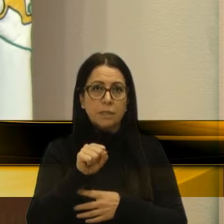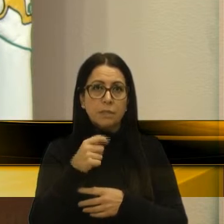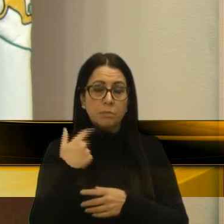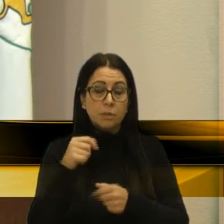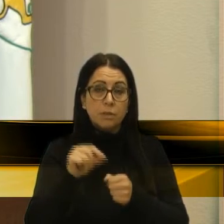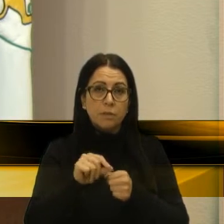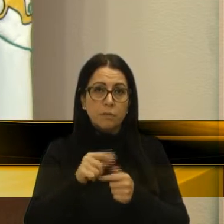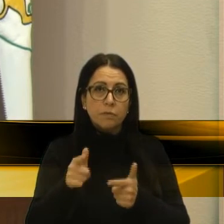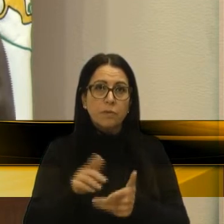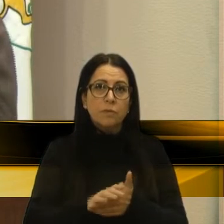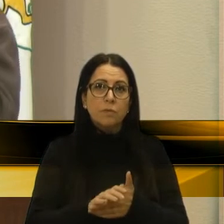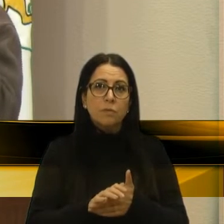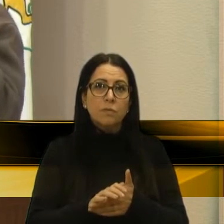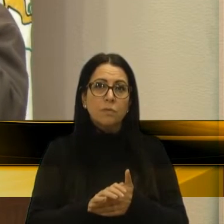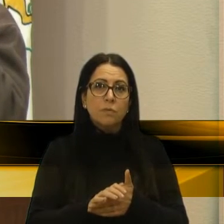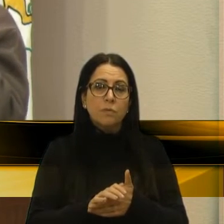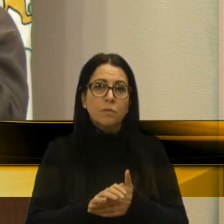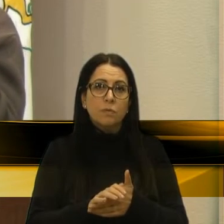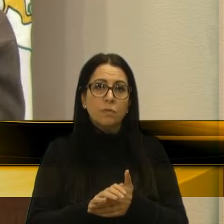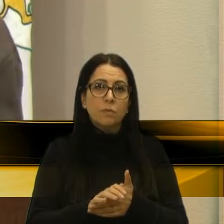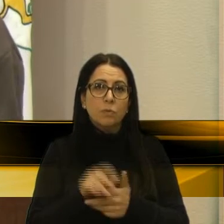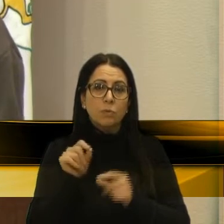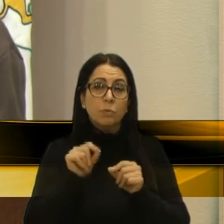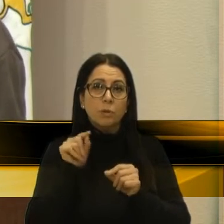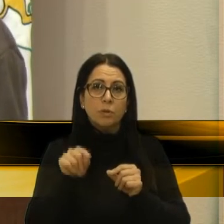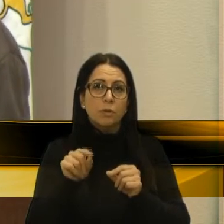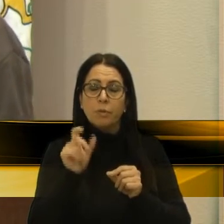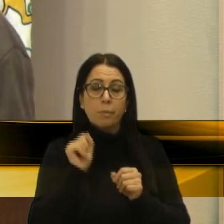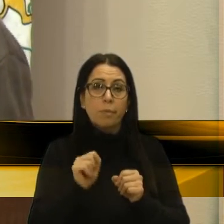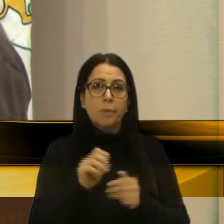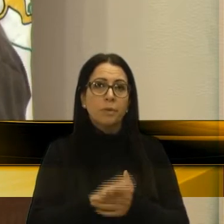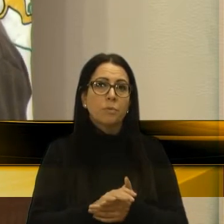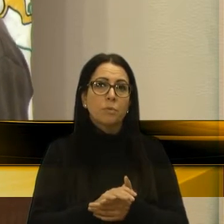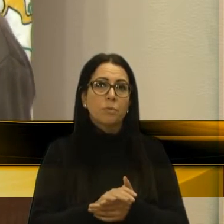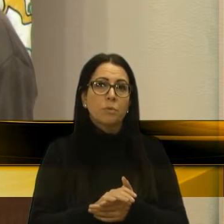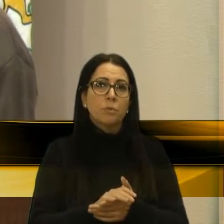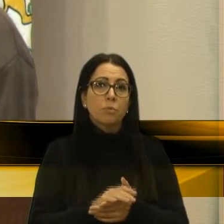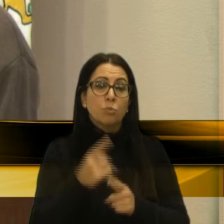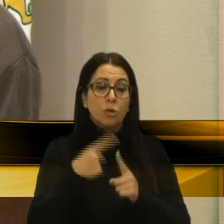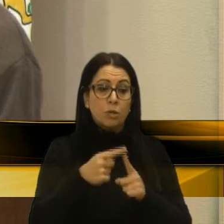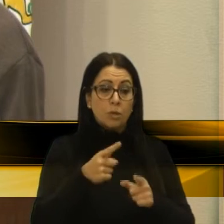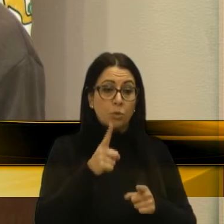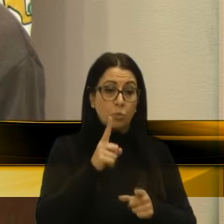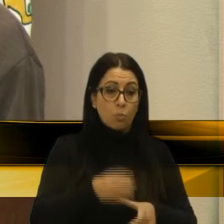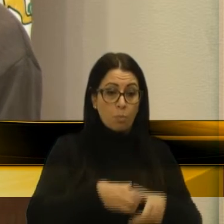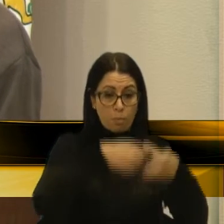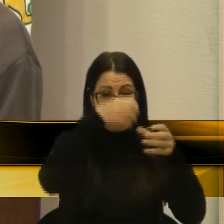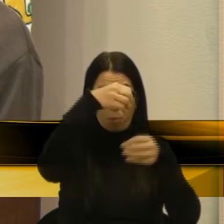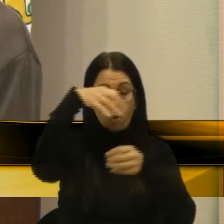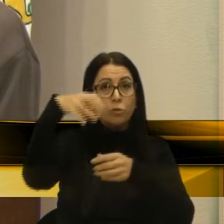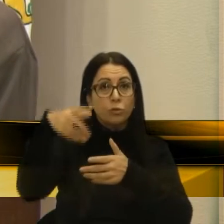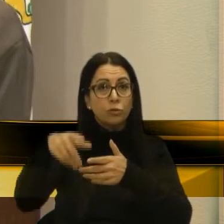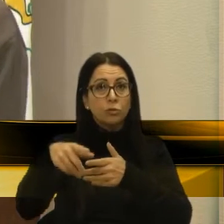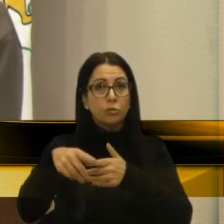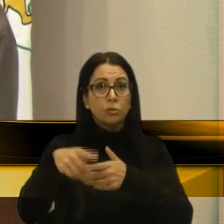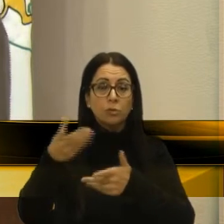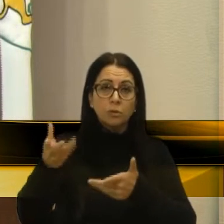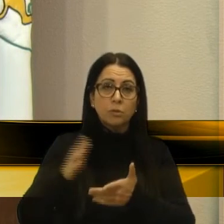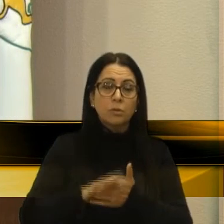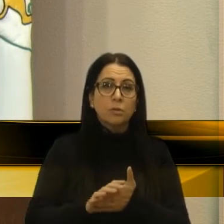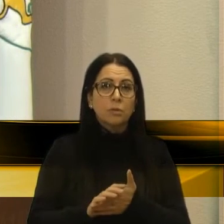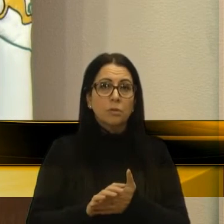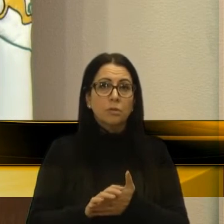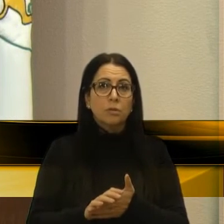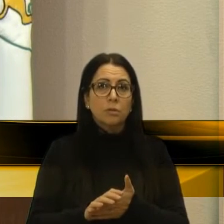feito, que eu já falei aqui, algo tem que ser feito sobre essa questão, que não podemos, por causa de um poste, meia dúvida de poste,